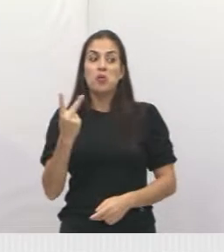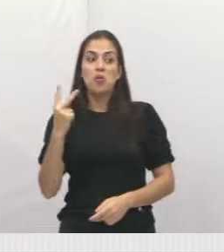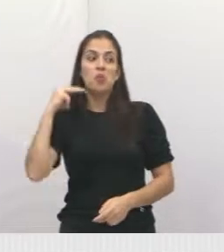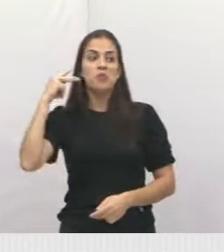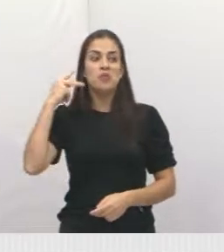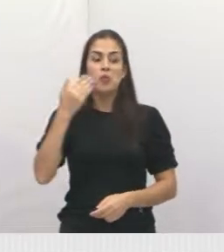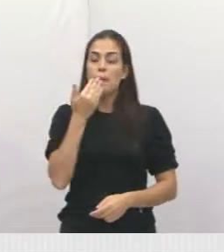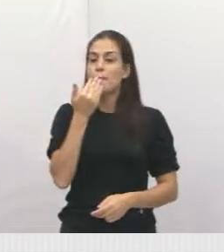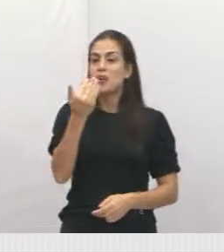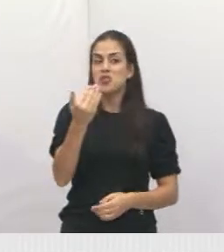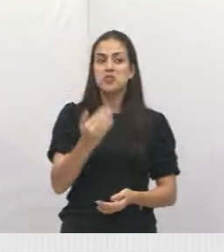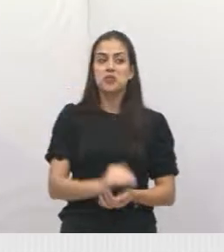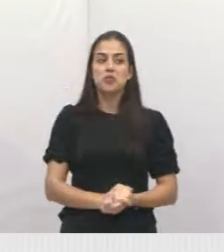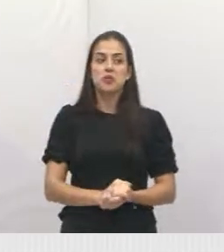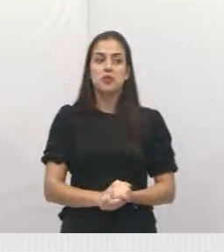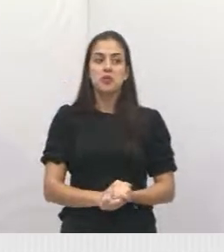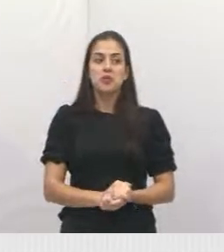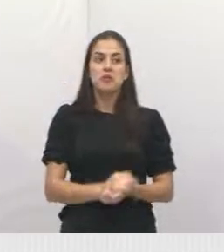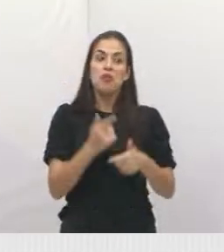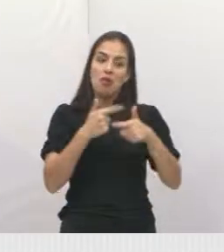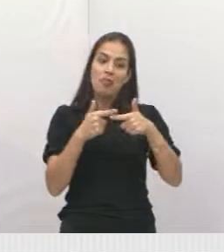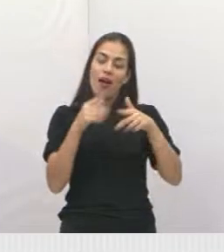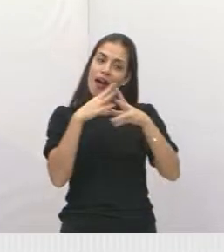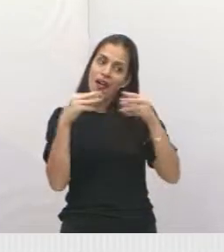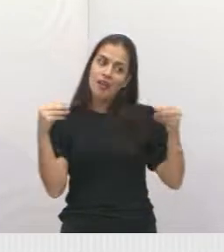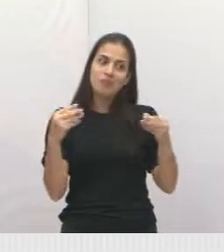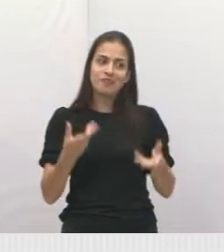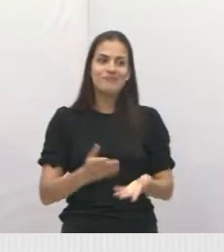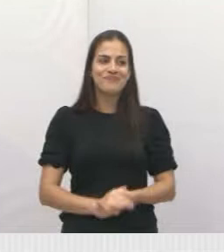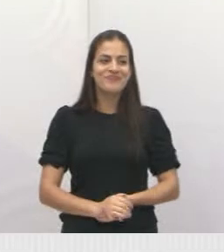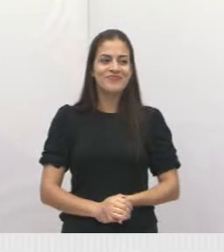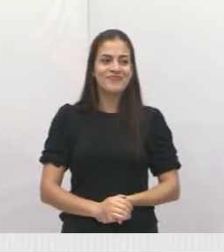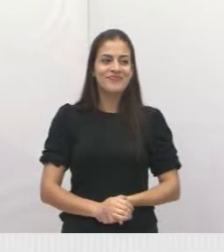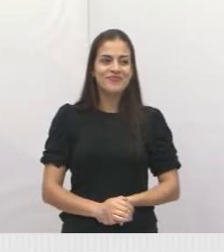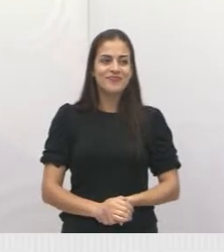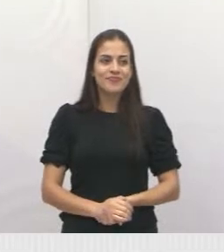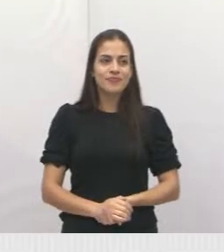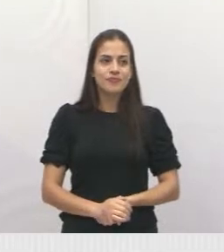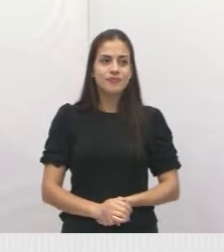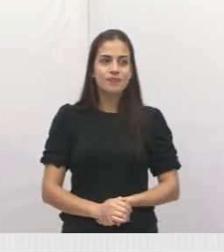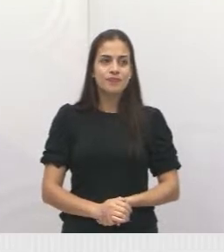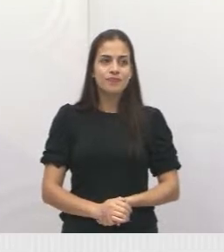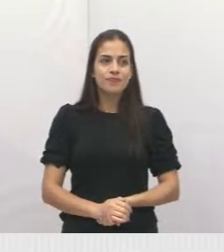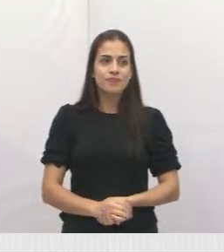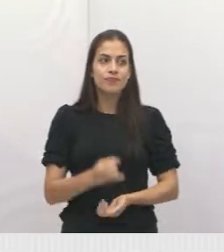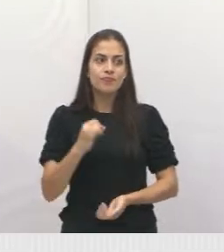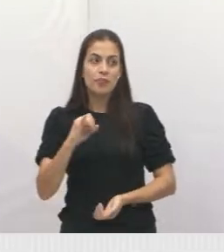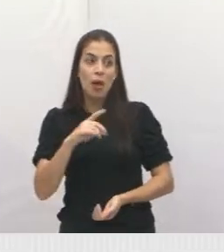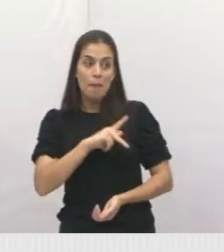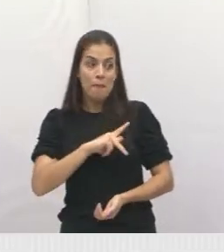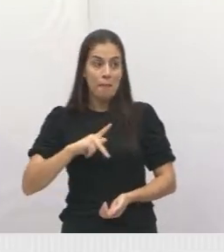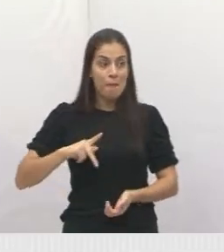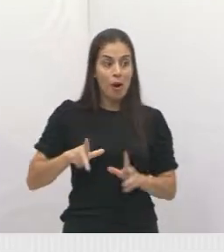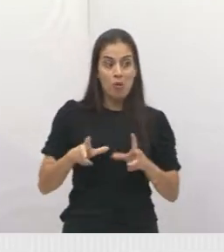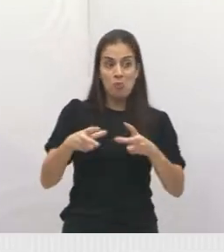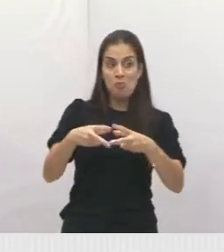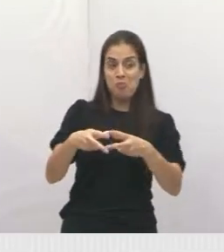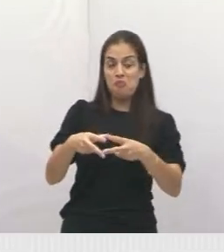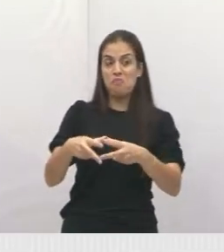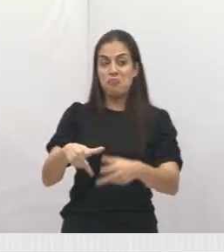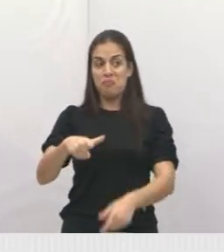Aí tem que ser dois. Acho que resolve. Vamos lá. Próximo. Se não escutar o presidente da casa é porque o negócio está feio.